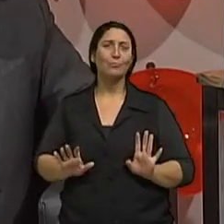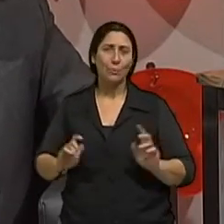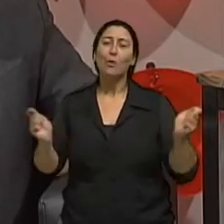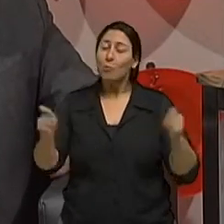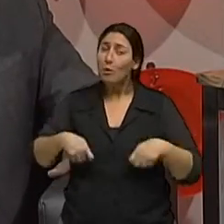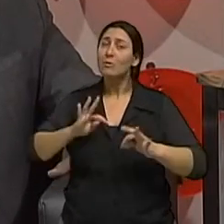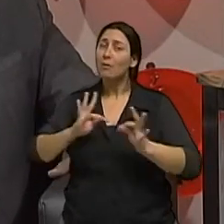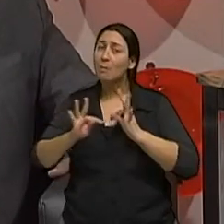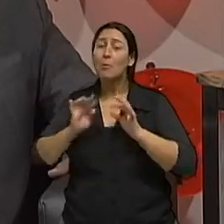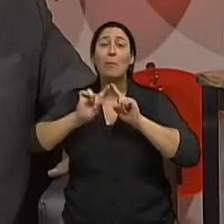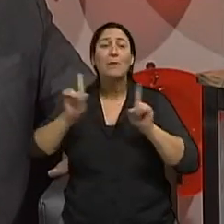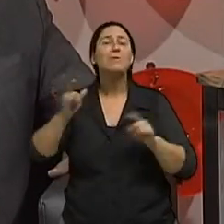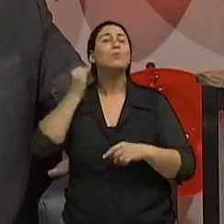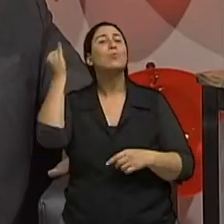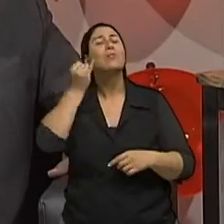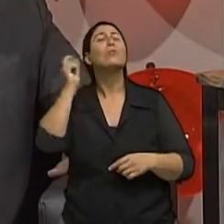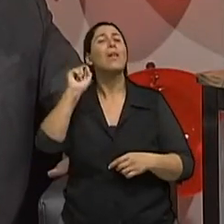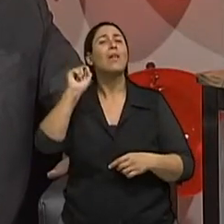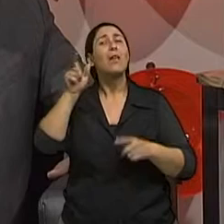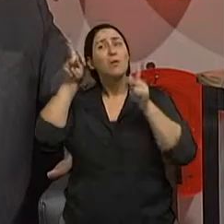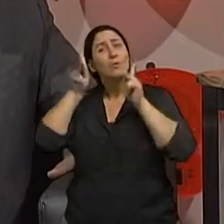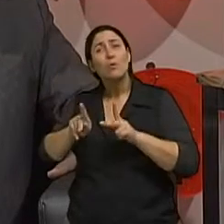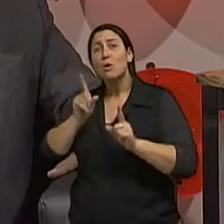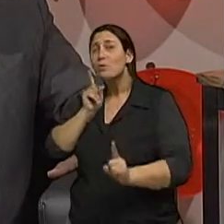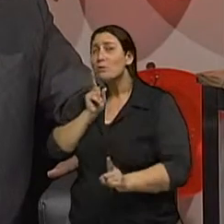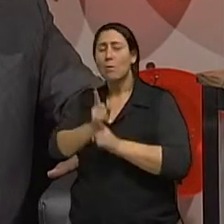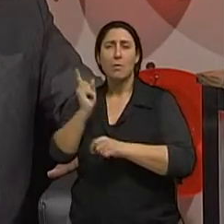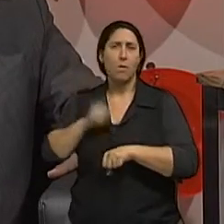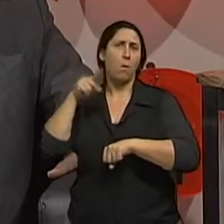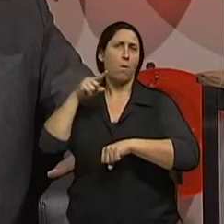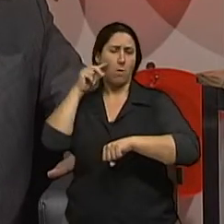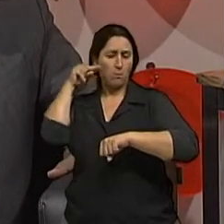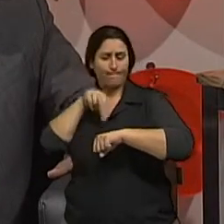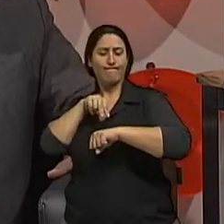intervenção é o momento em que a doença não teve ainda a disseminação